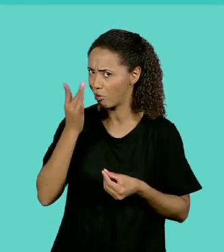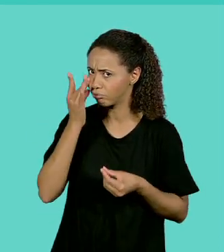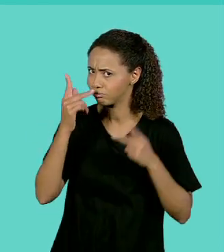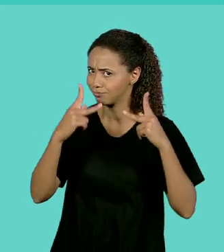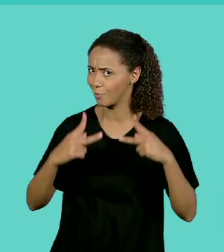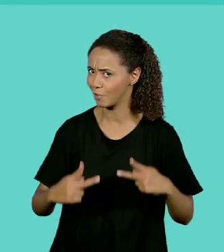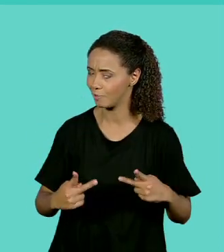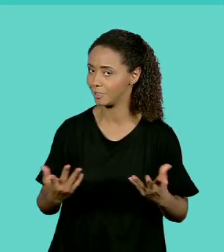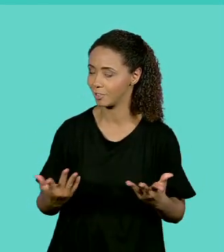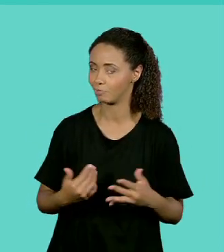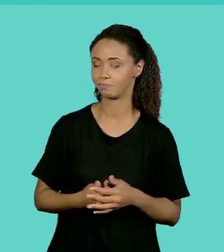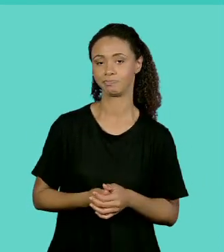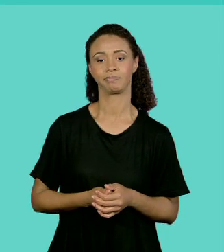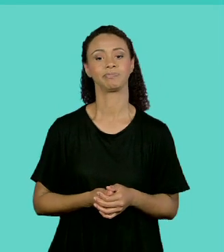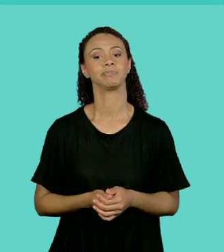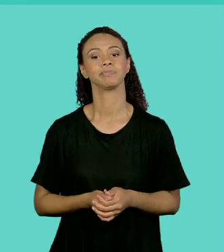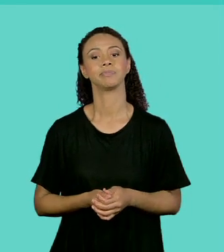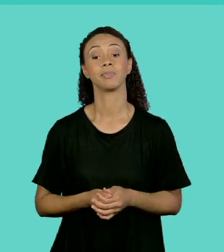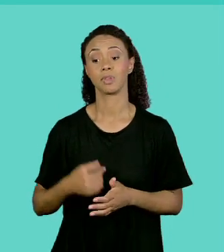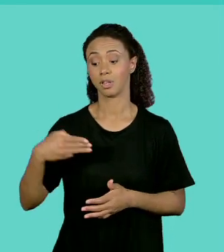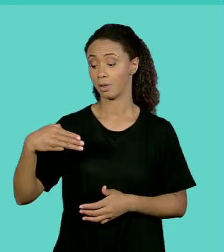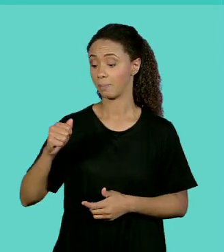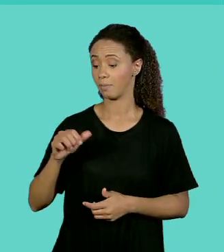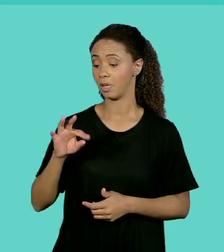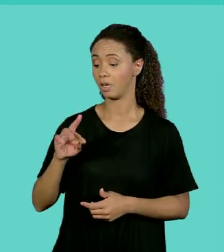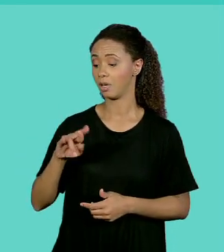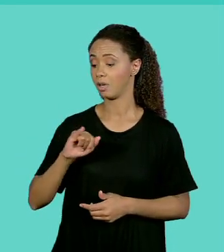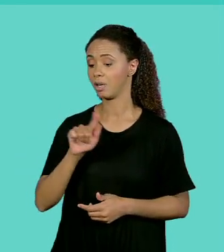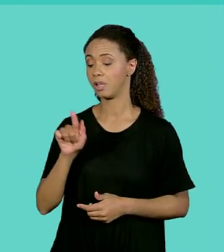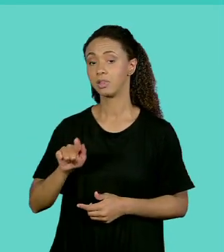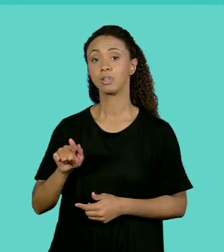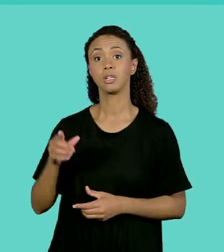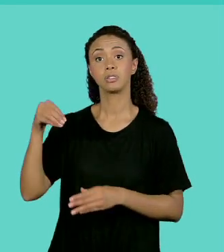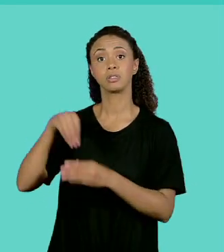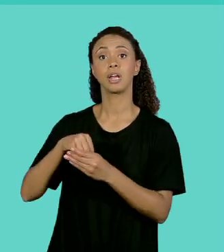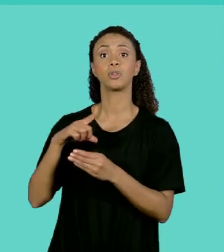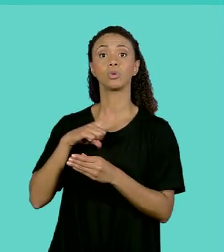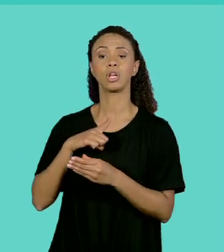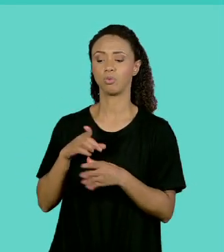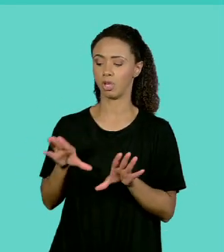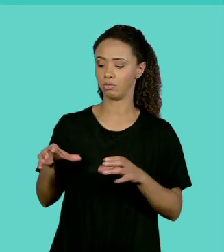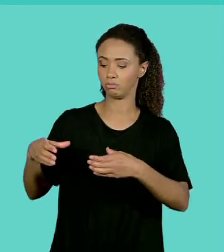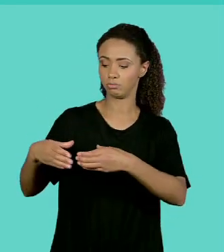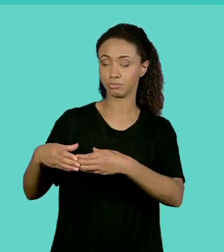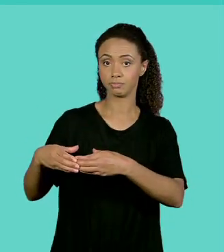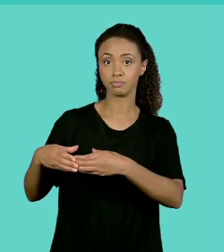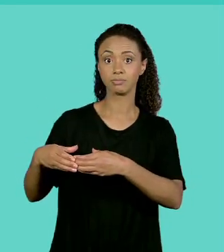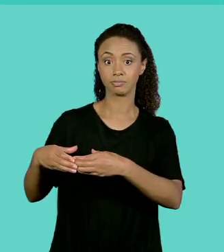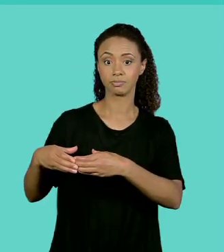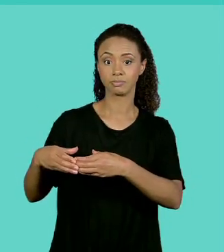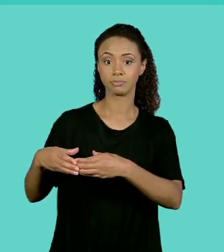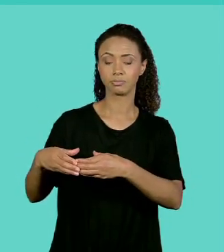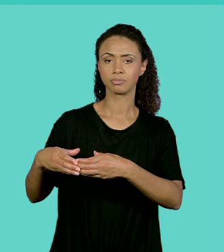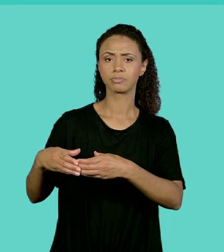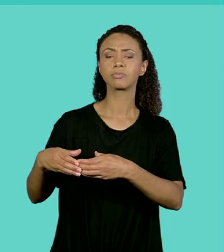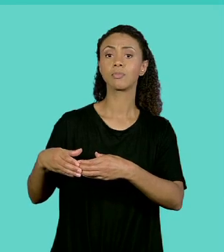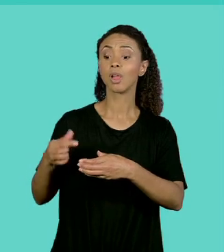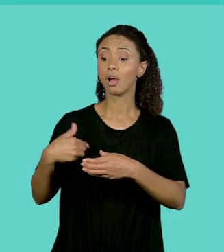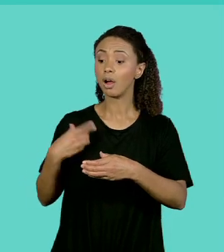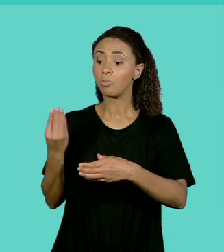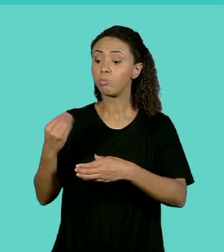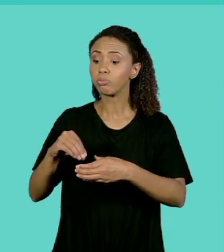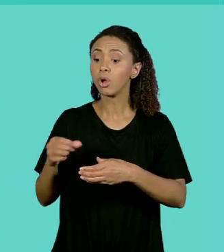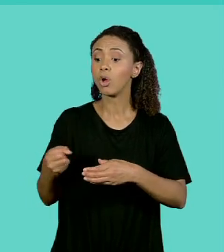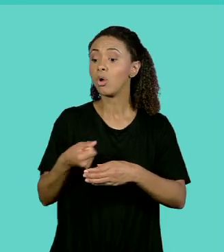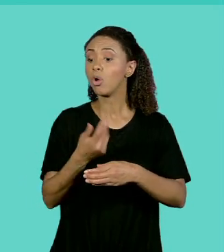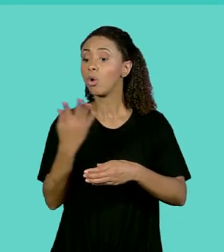Nós declaramos matriz como um conjunto. E damos os números de quantas linhas ou quantos